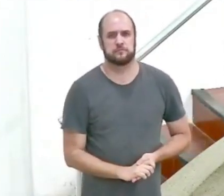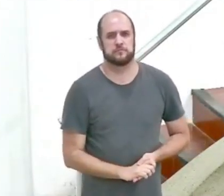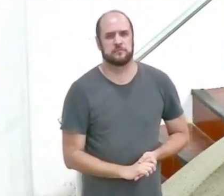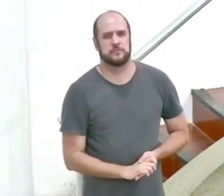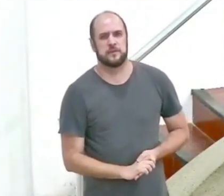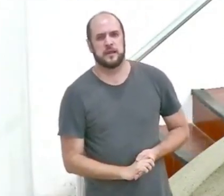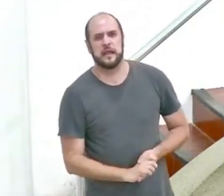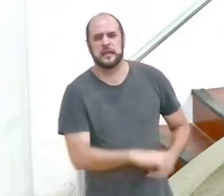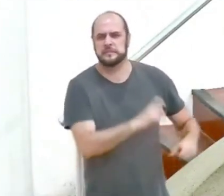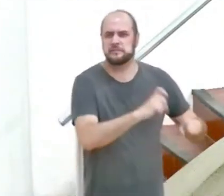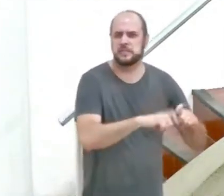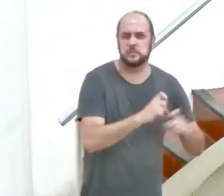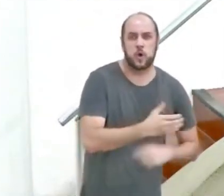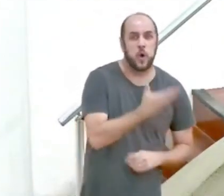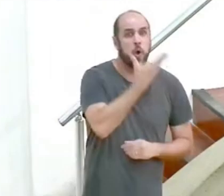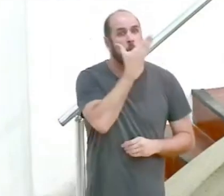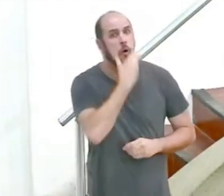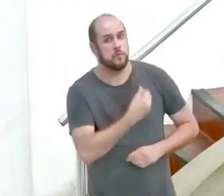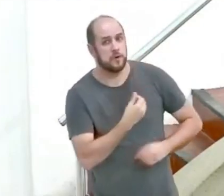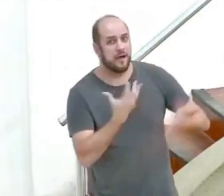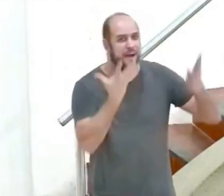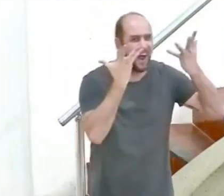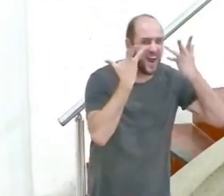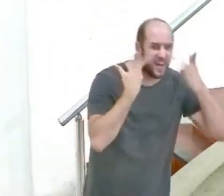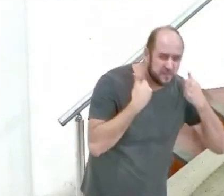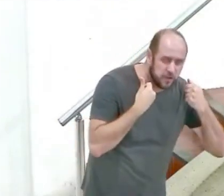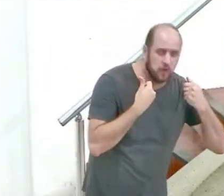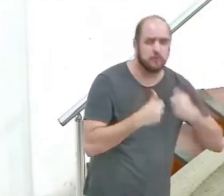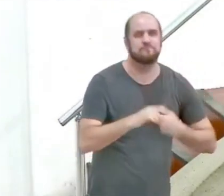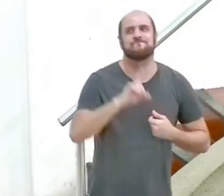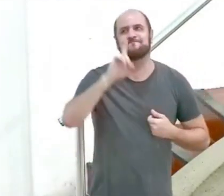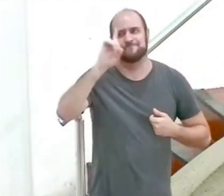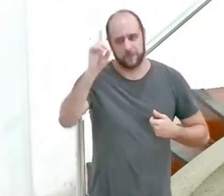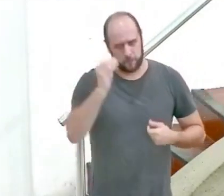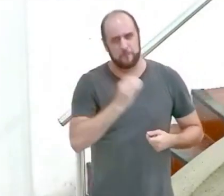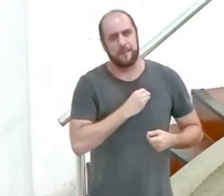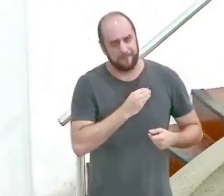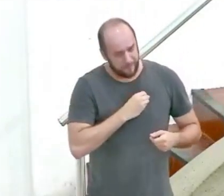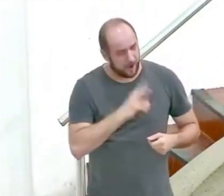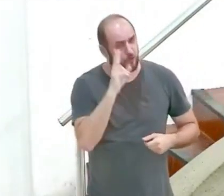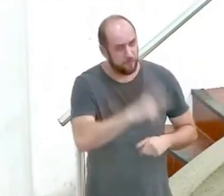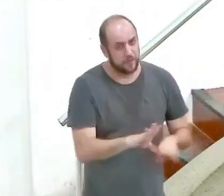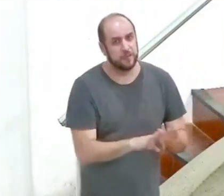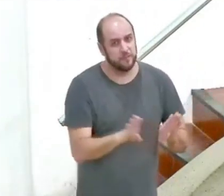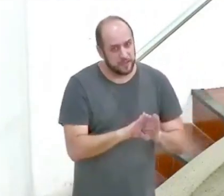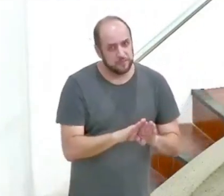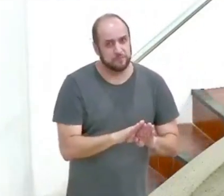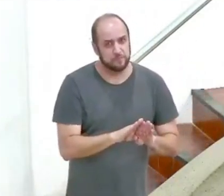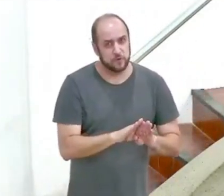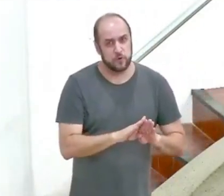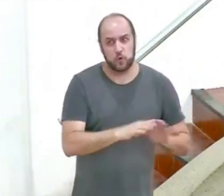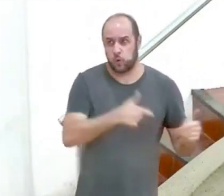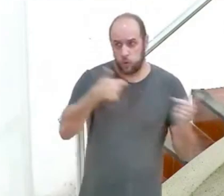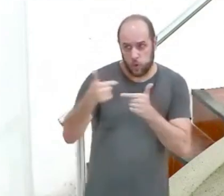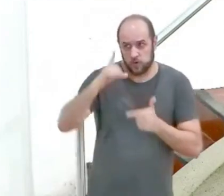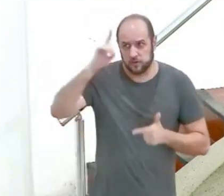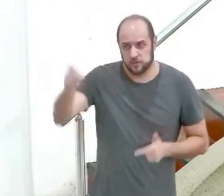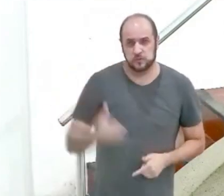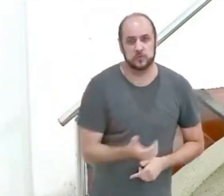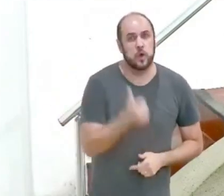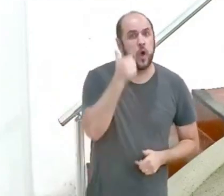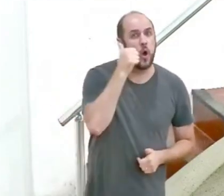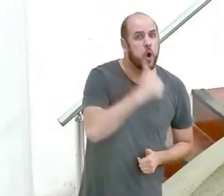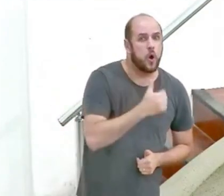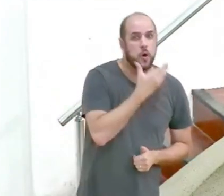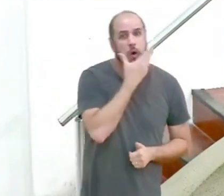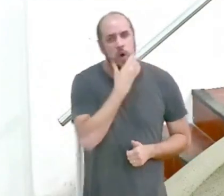entre seres humanos e animais é imoral e pecaminosa. Uma ofensa a Deus. Toda relação entre um homem e uma mulher